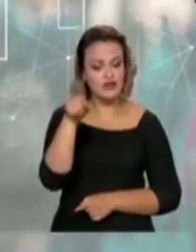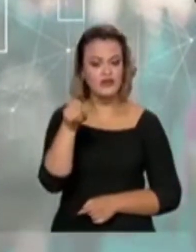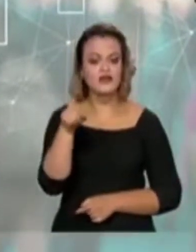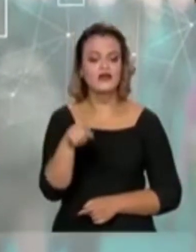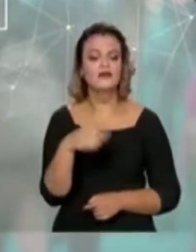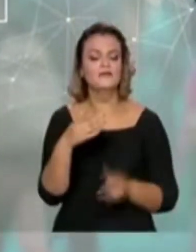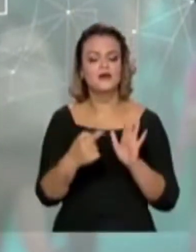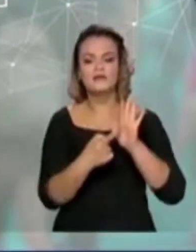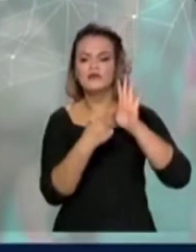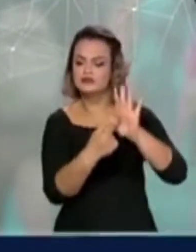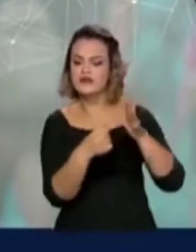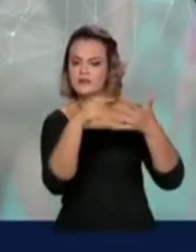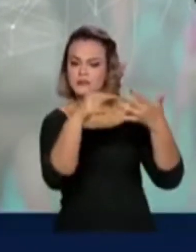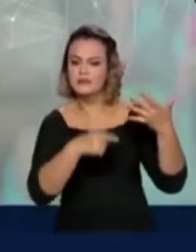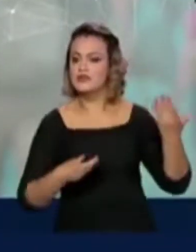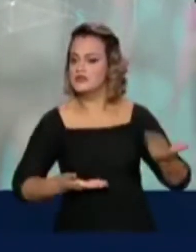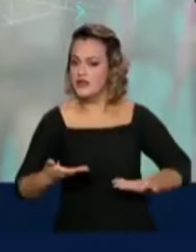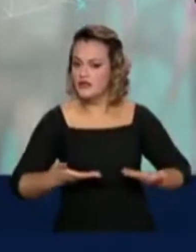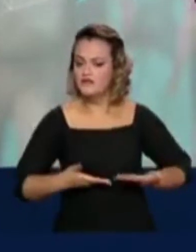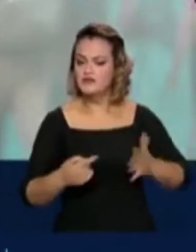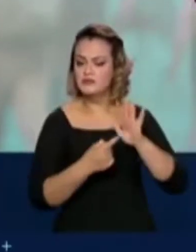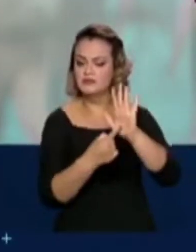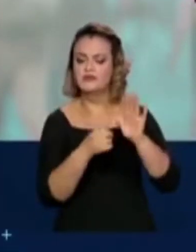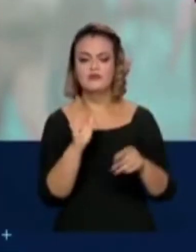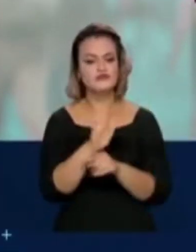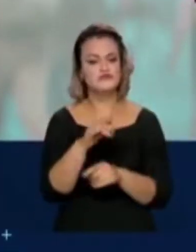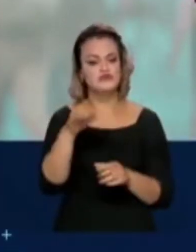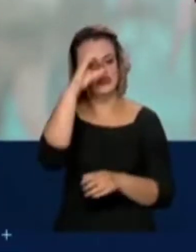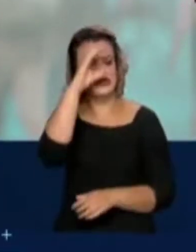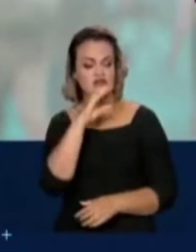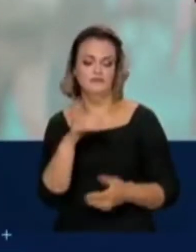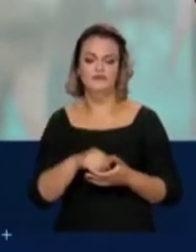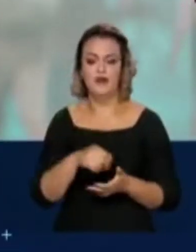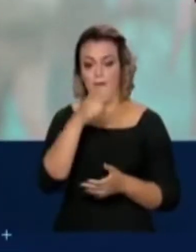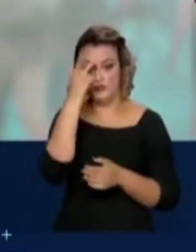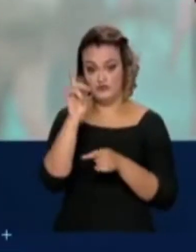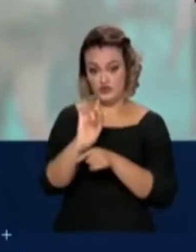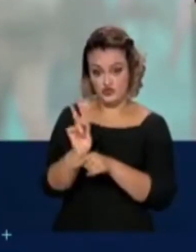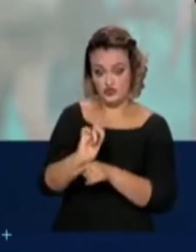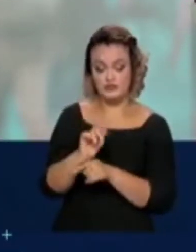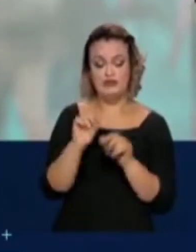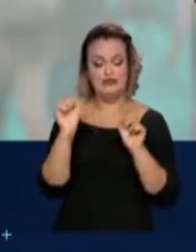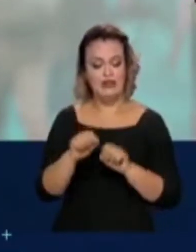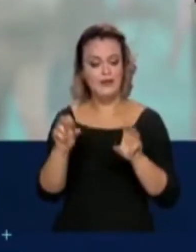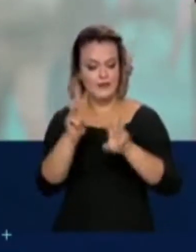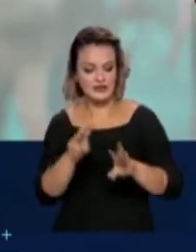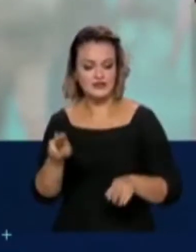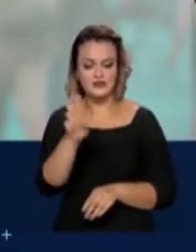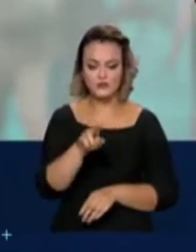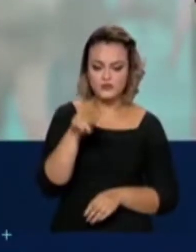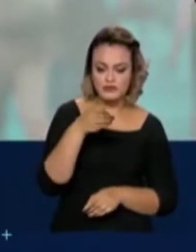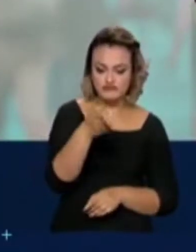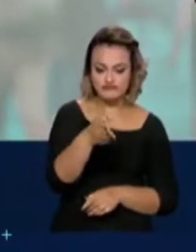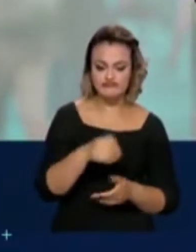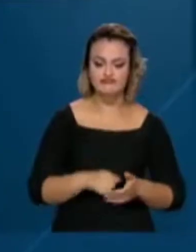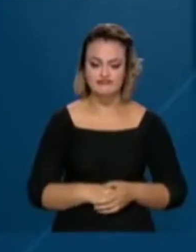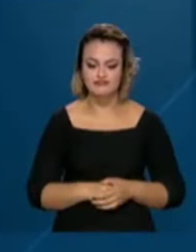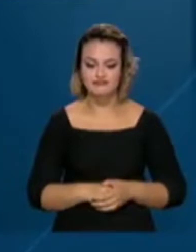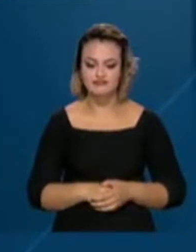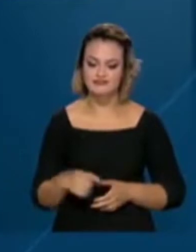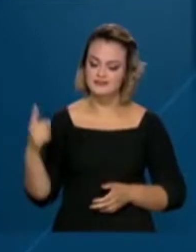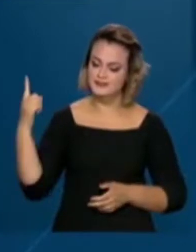para oferecer seus serviços aos cidadãos. Gestores podem acessar a ferramenta no endereço